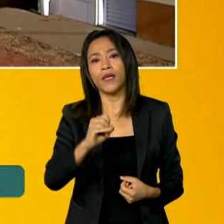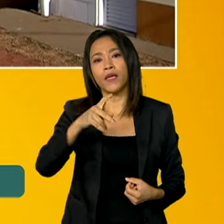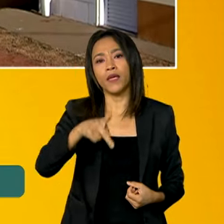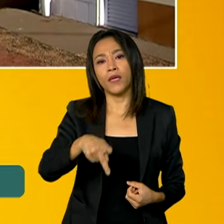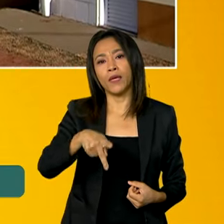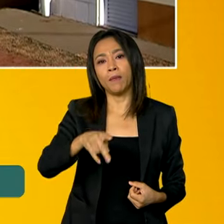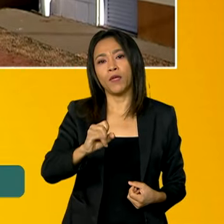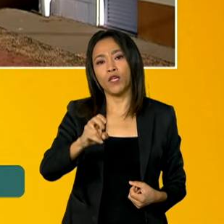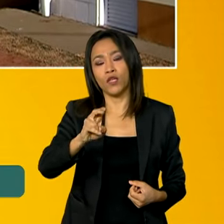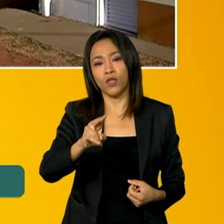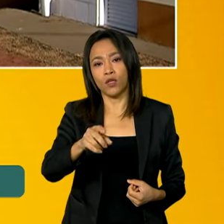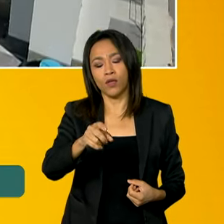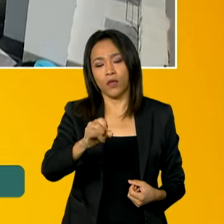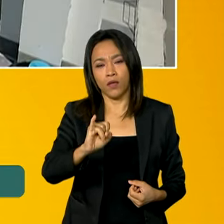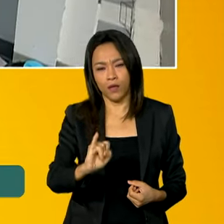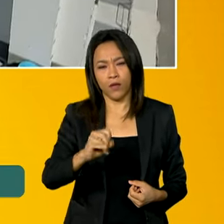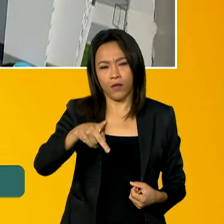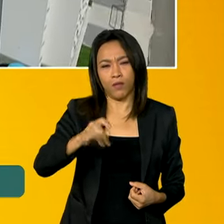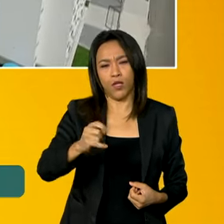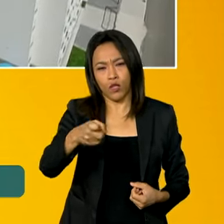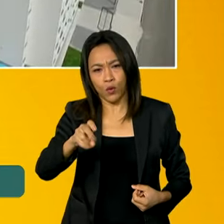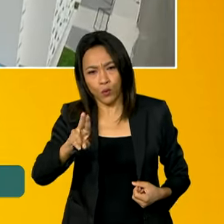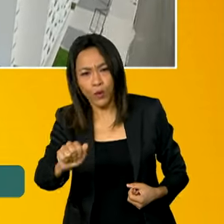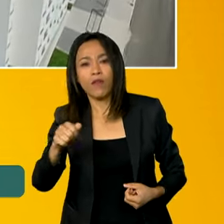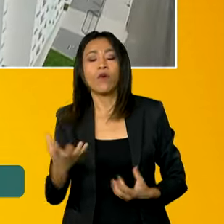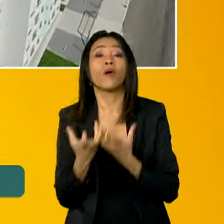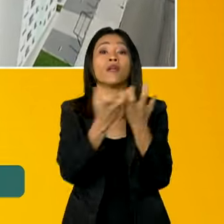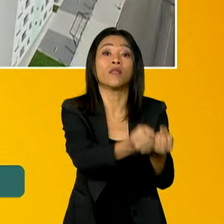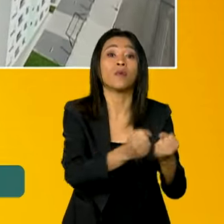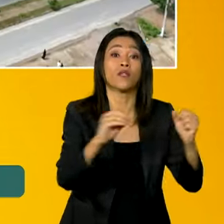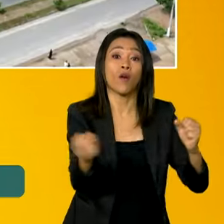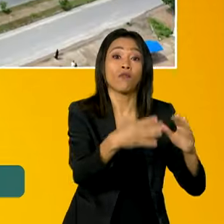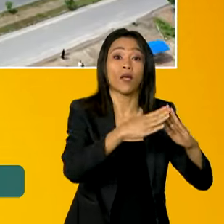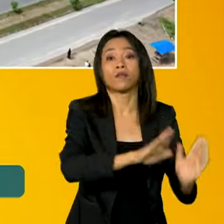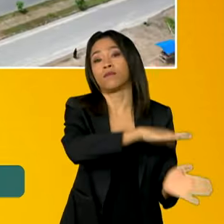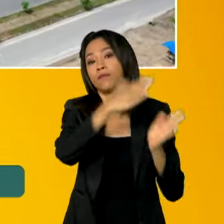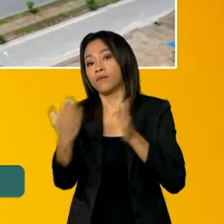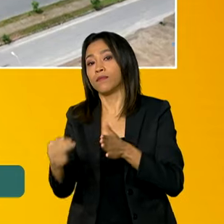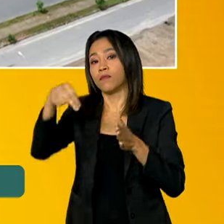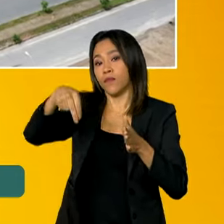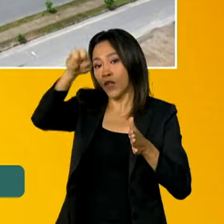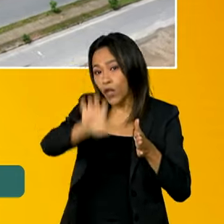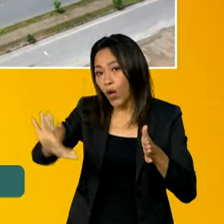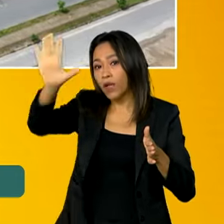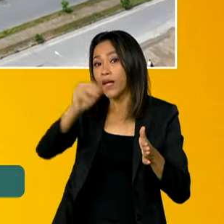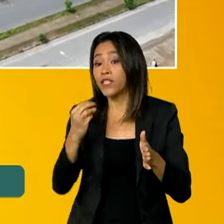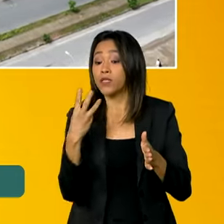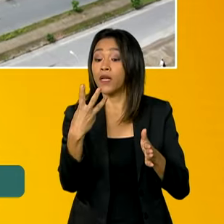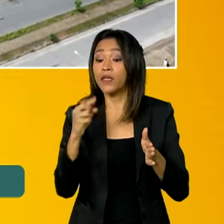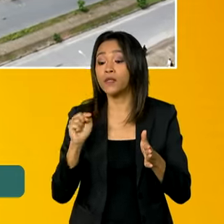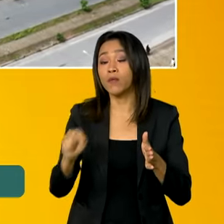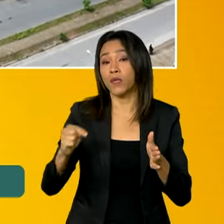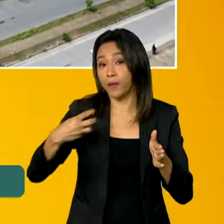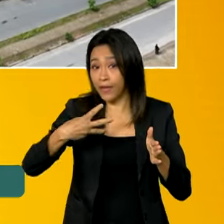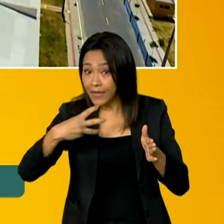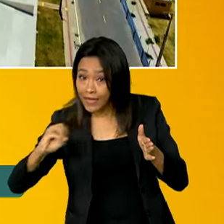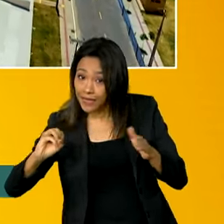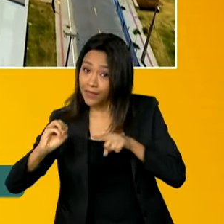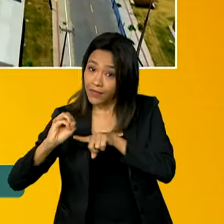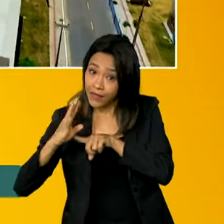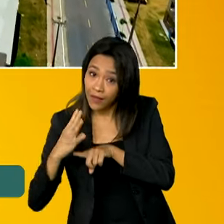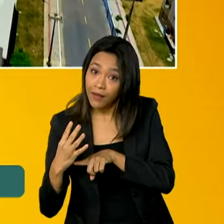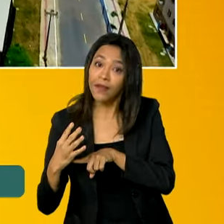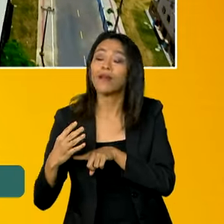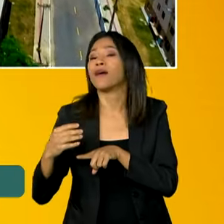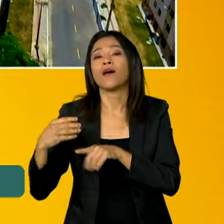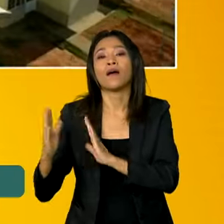receber 196 novas moradias. Já no nordeste, serão cerca de 3.300 unidades nos